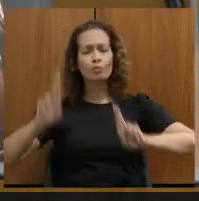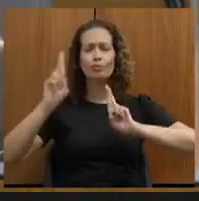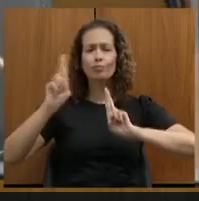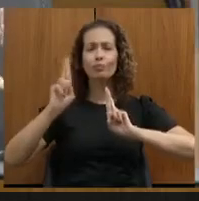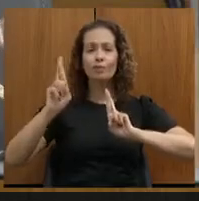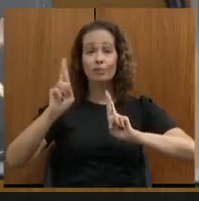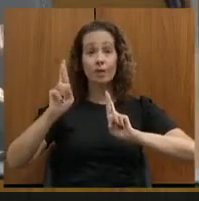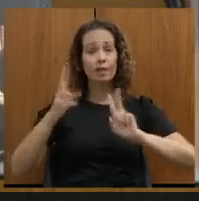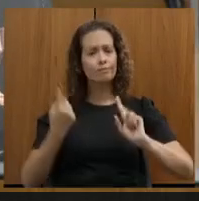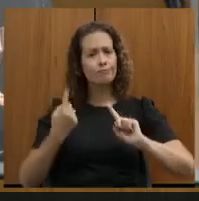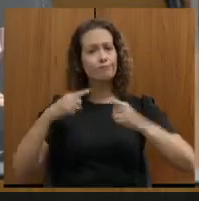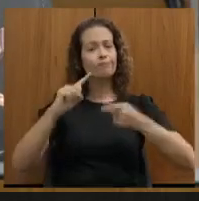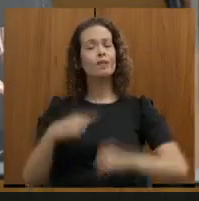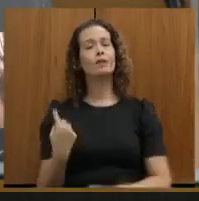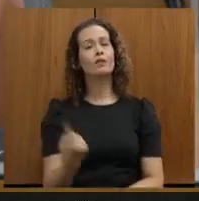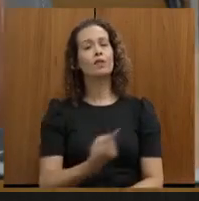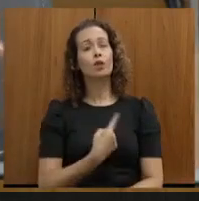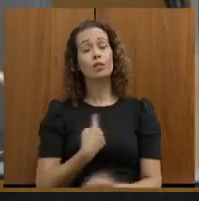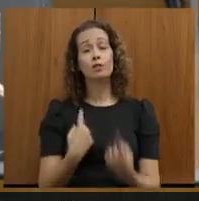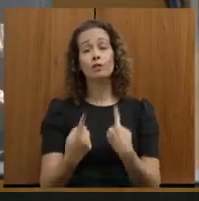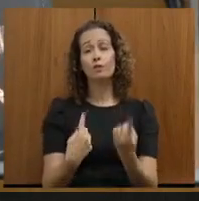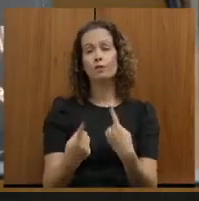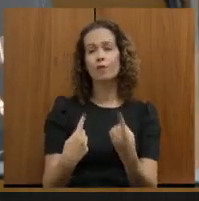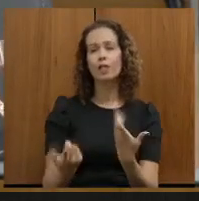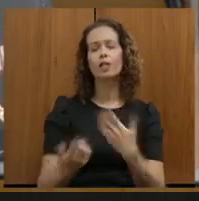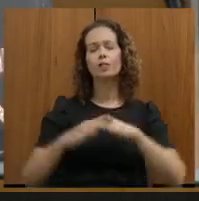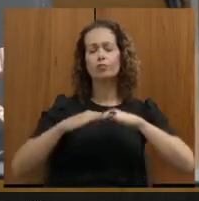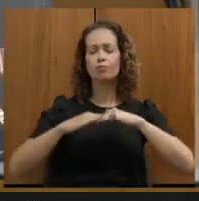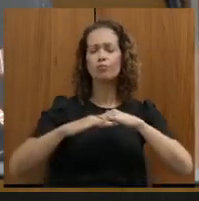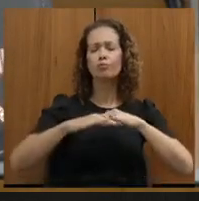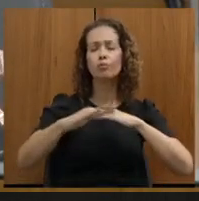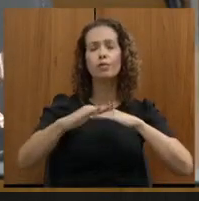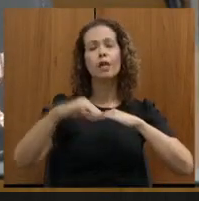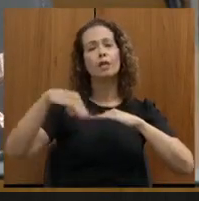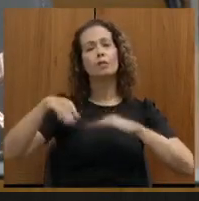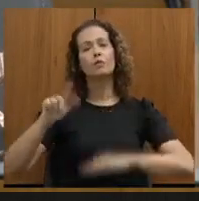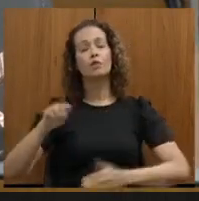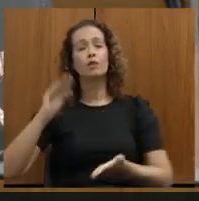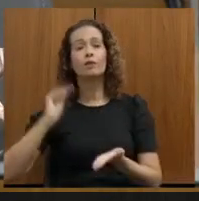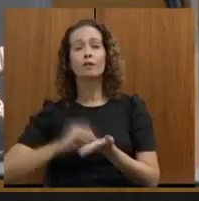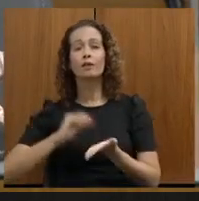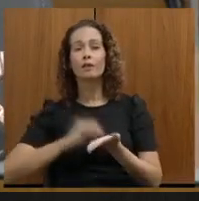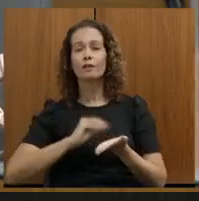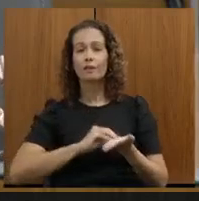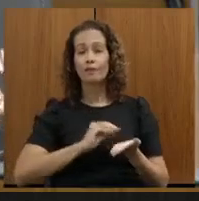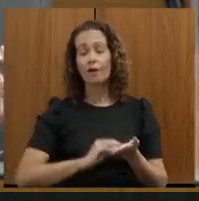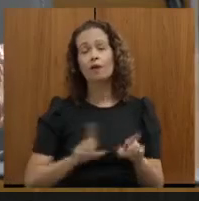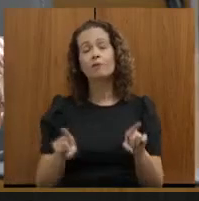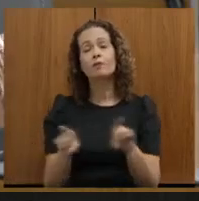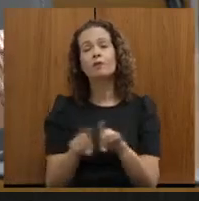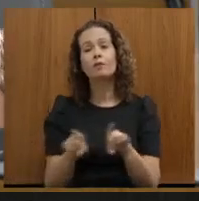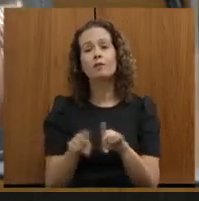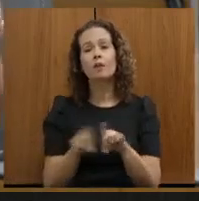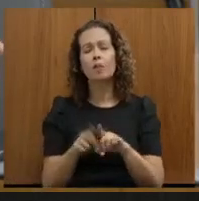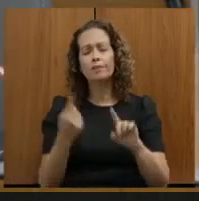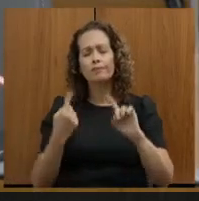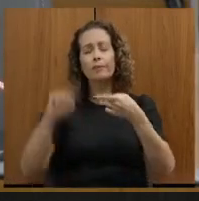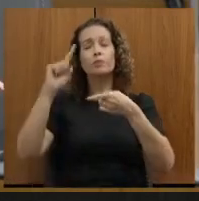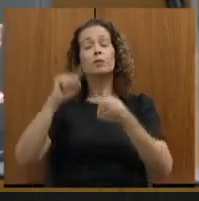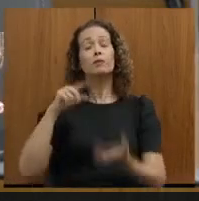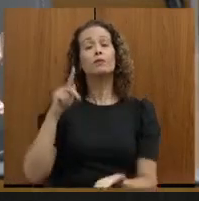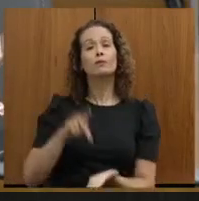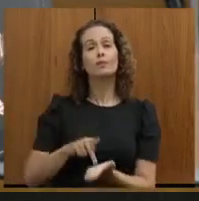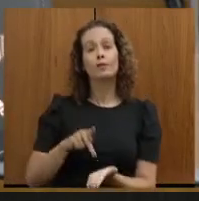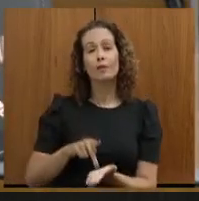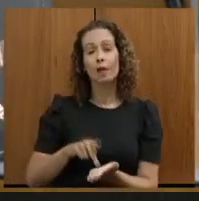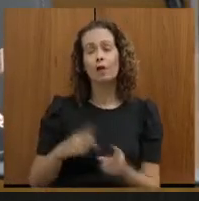recuperar as nossas rodovias, de pavimentar as MGs que faltam ser pavimentadas e de fazer uma recuperação real,